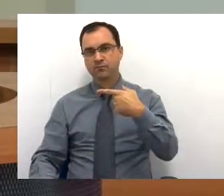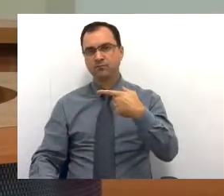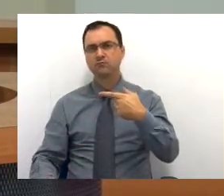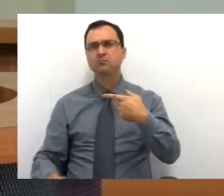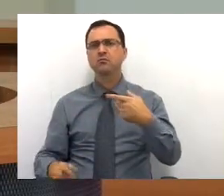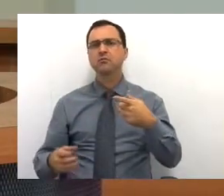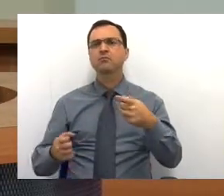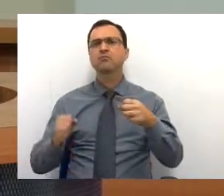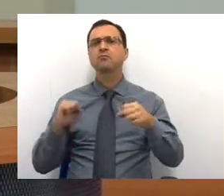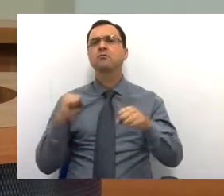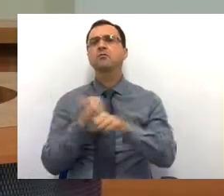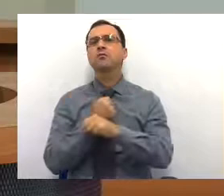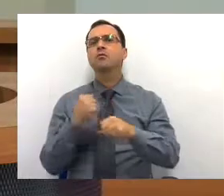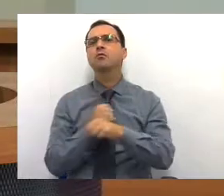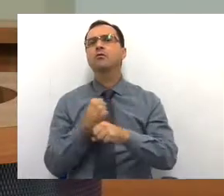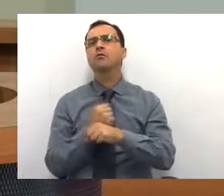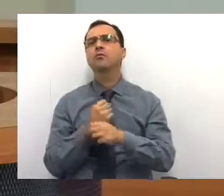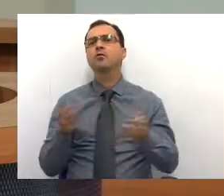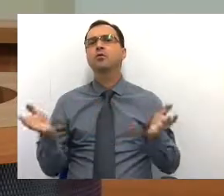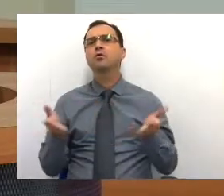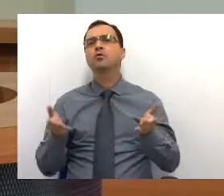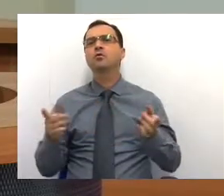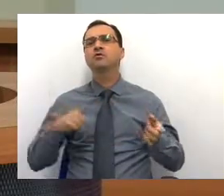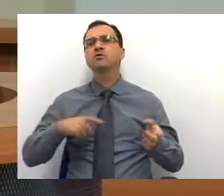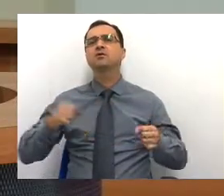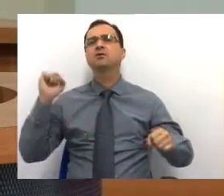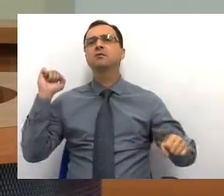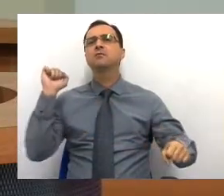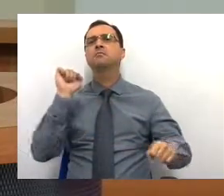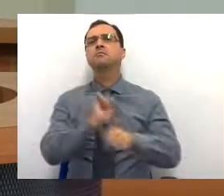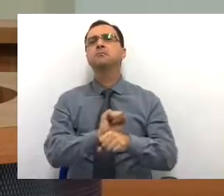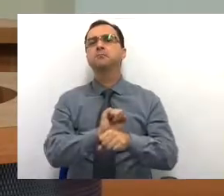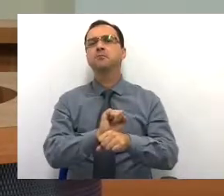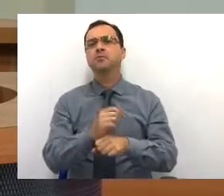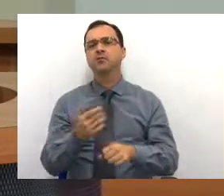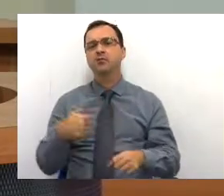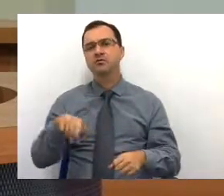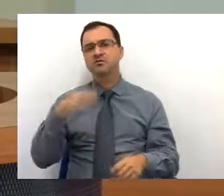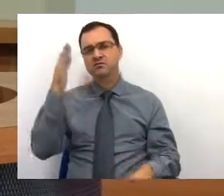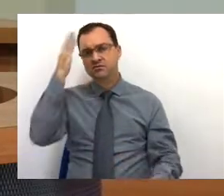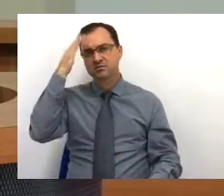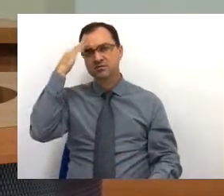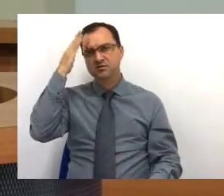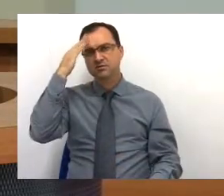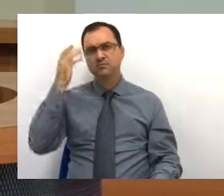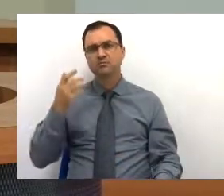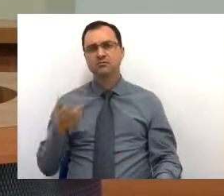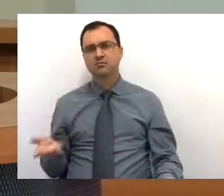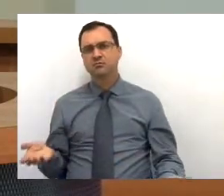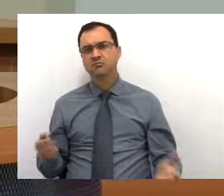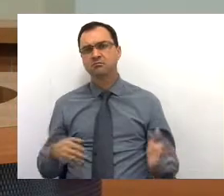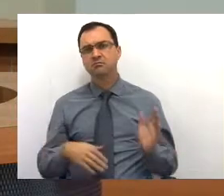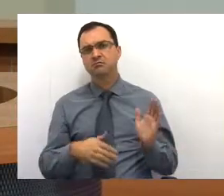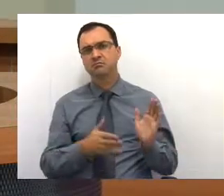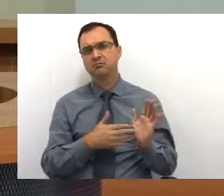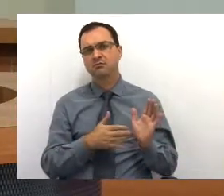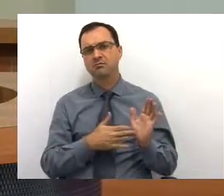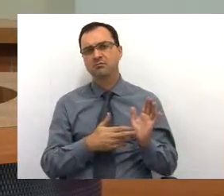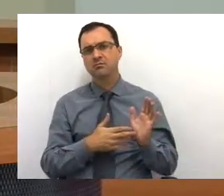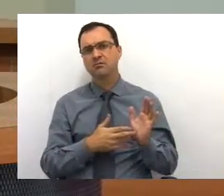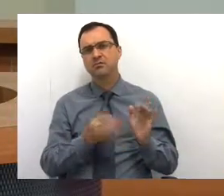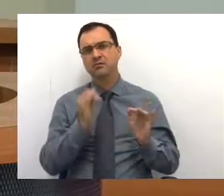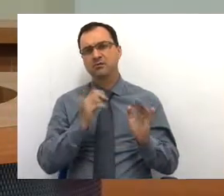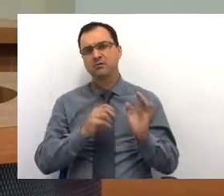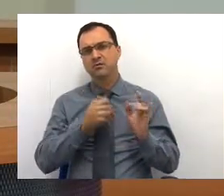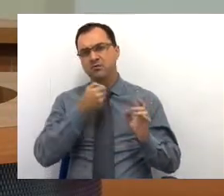quais são as obras hoje que se encontram paradas? A gente sabe, até foi matéria de grandes reportagens,